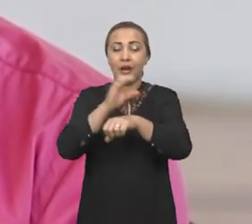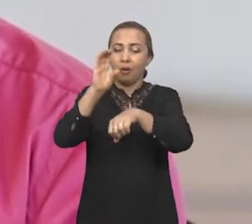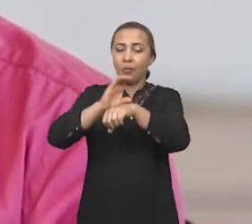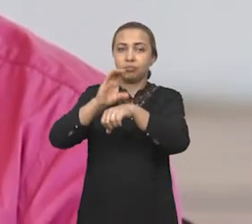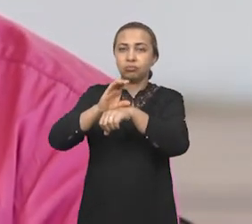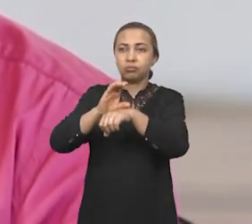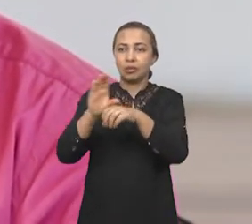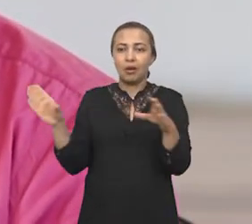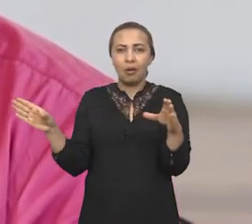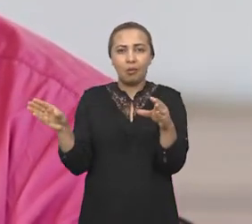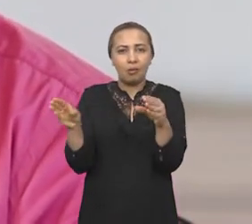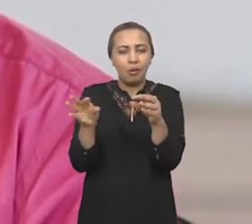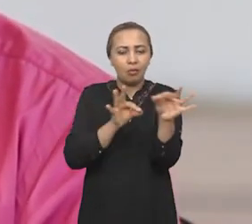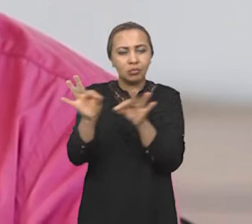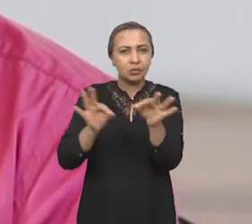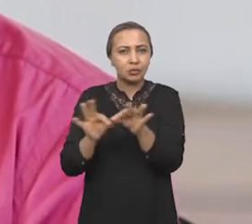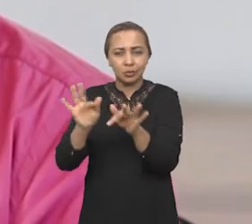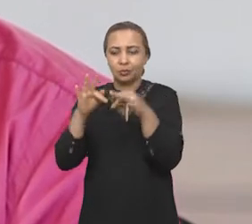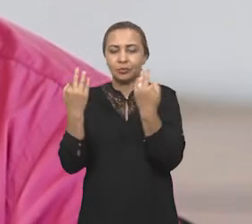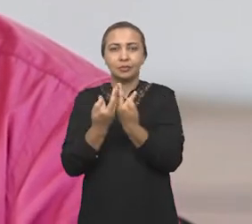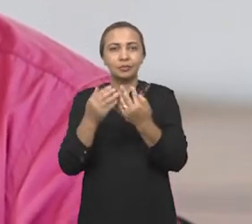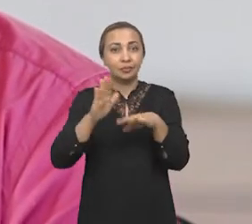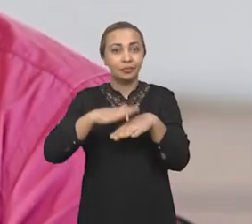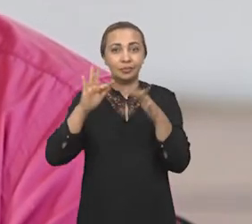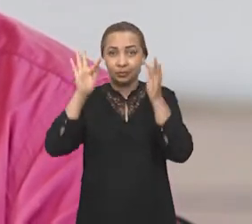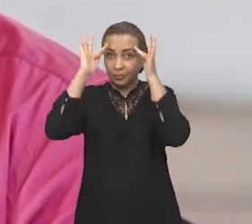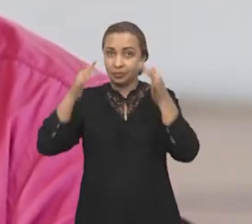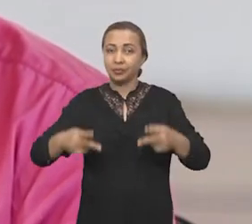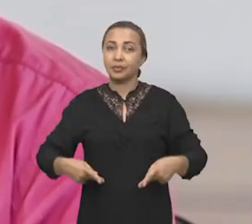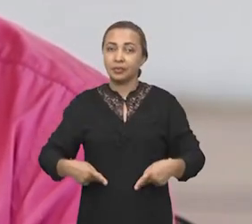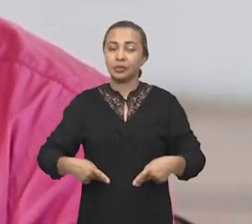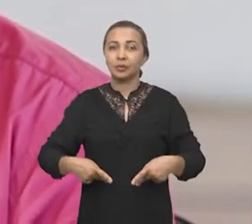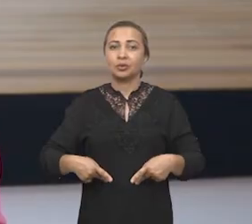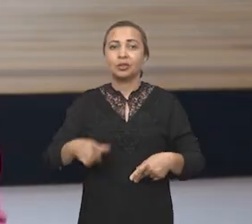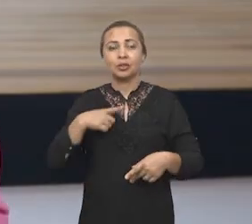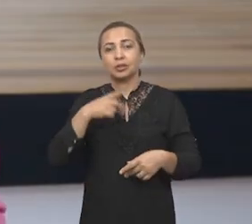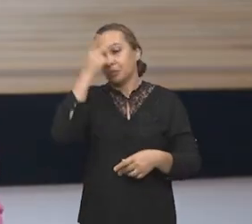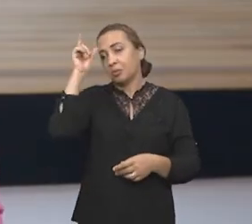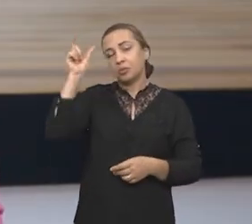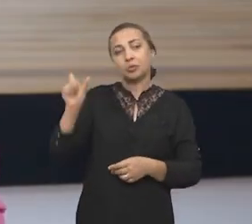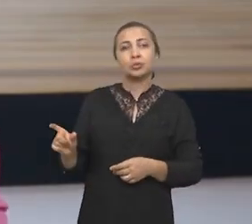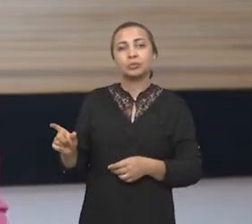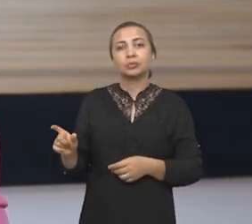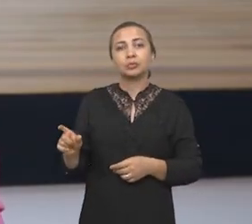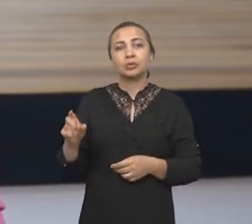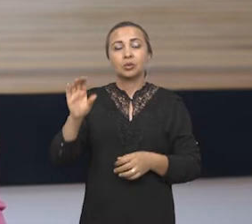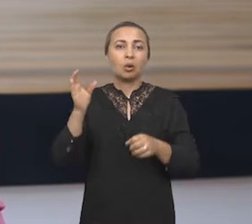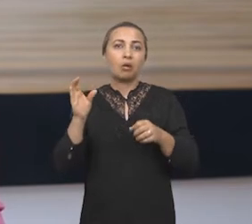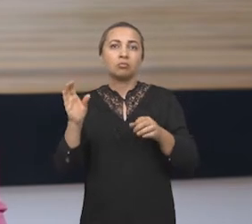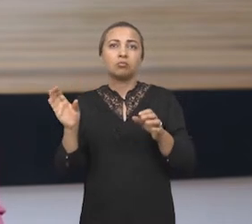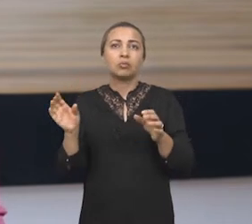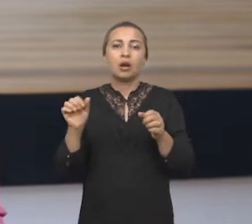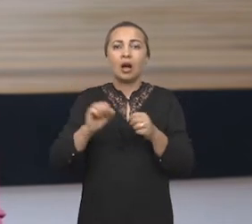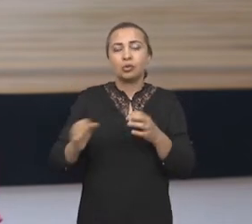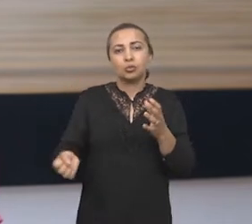da família é um dos atos mais humanizadores que seriam permitidos àqueles sujeitos. Não só porque a construção de uma